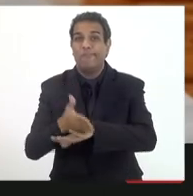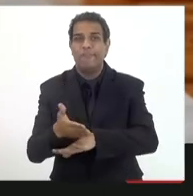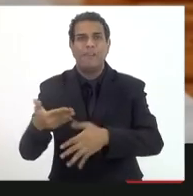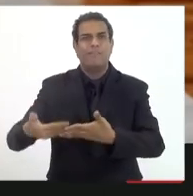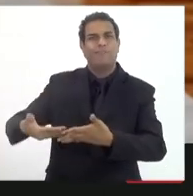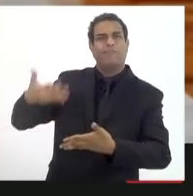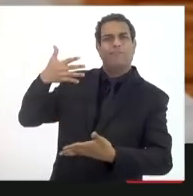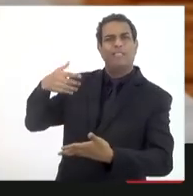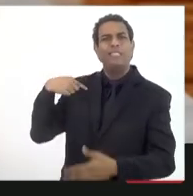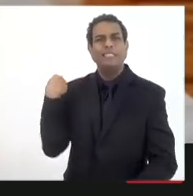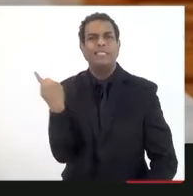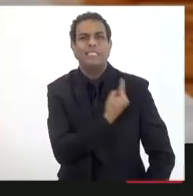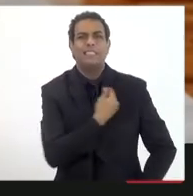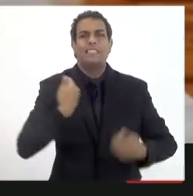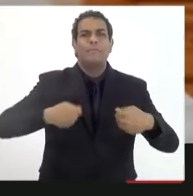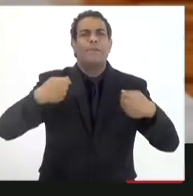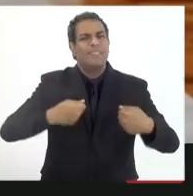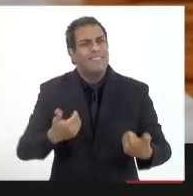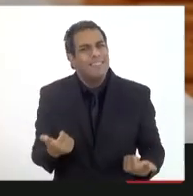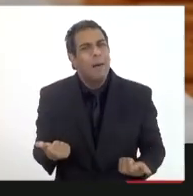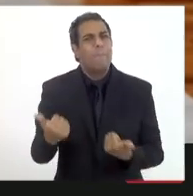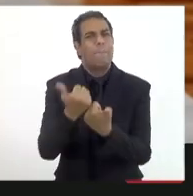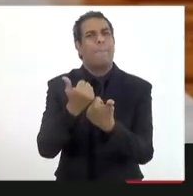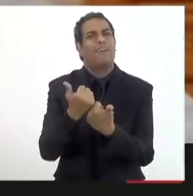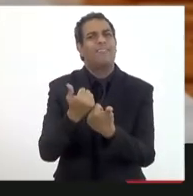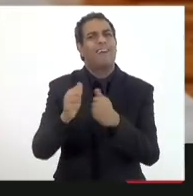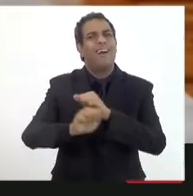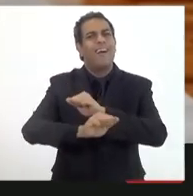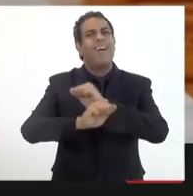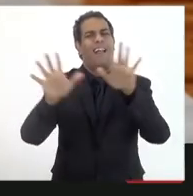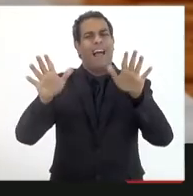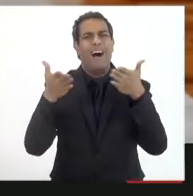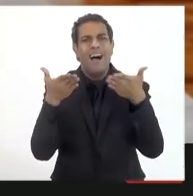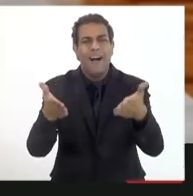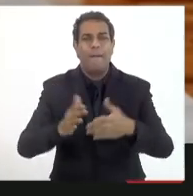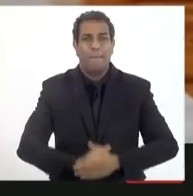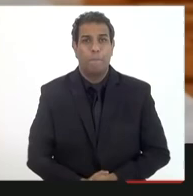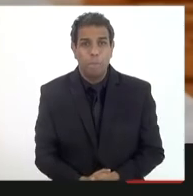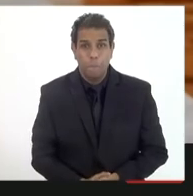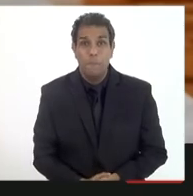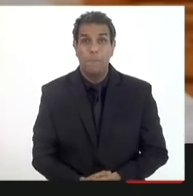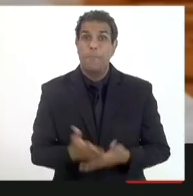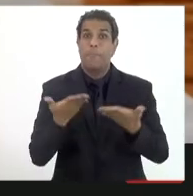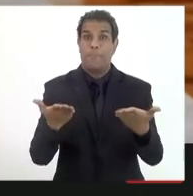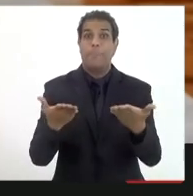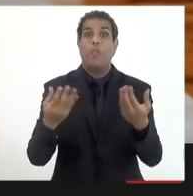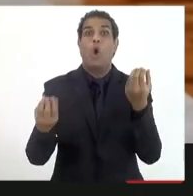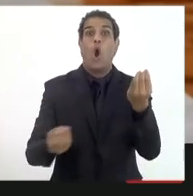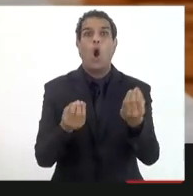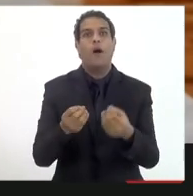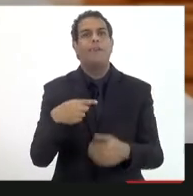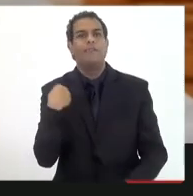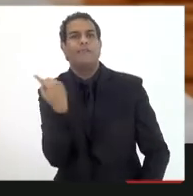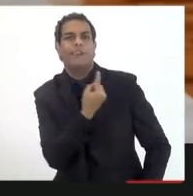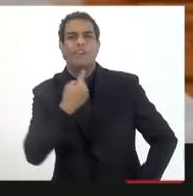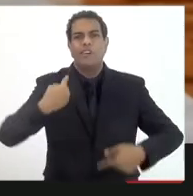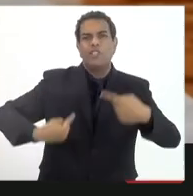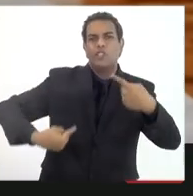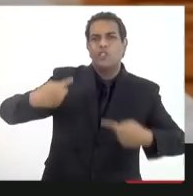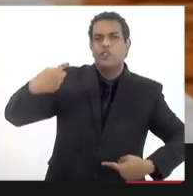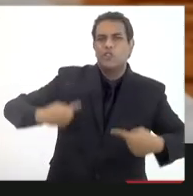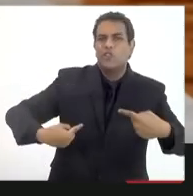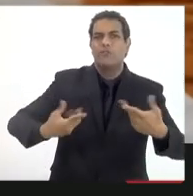teve que precisa ter no nosso entendimento então eu só queria levar e por último que na verdade aqui a gente vai estar discutindo